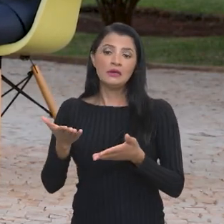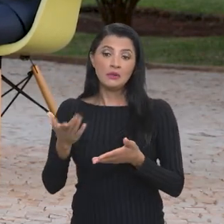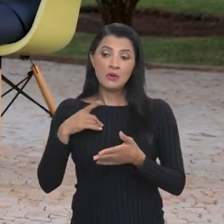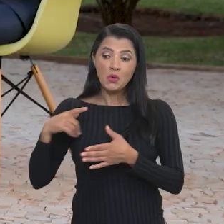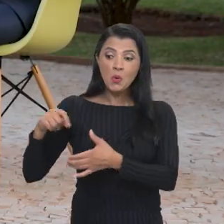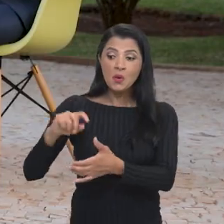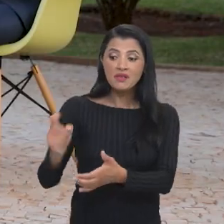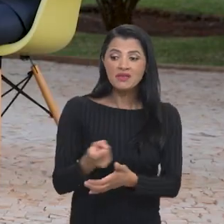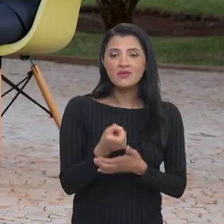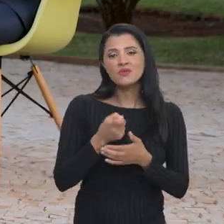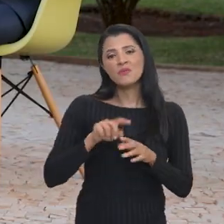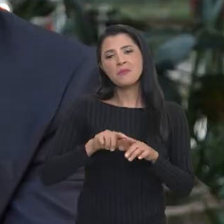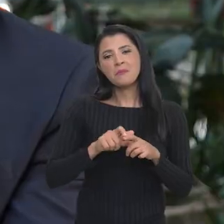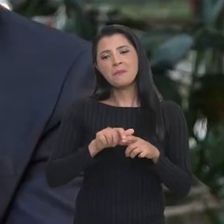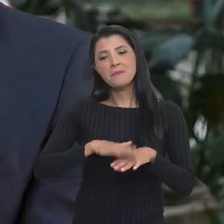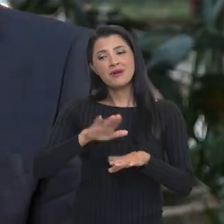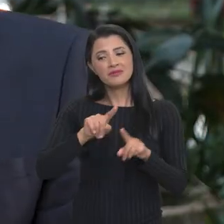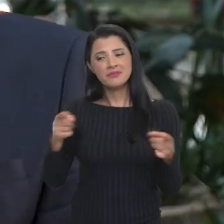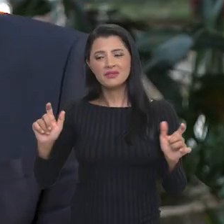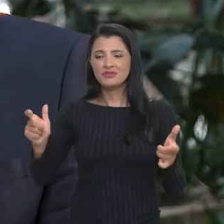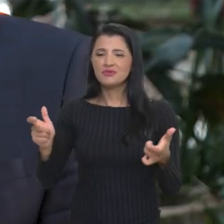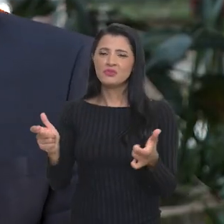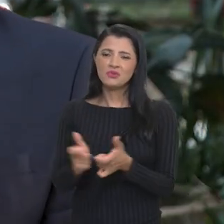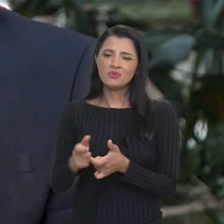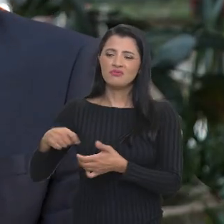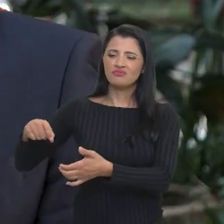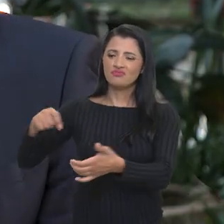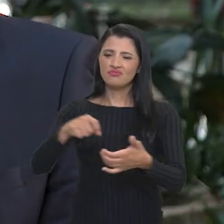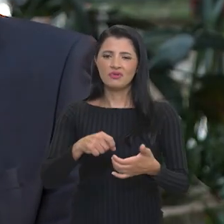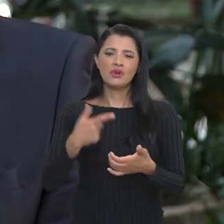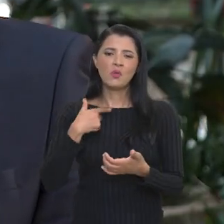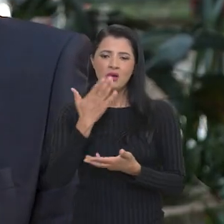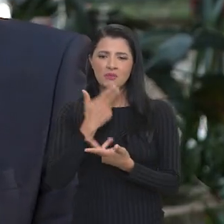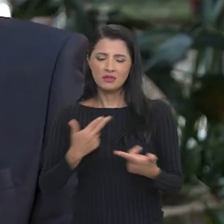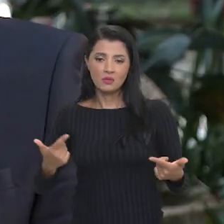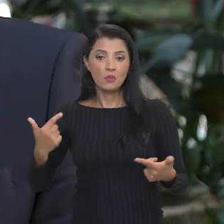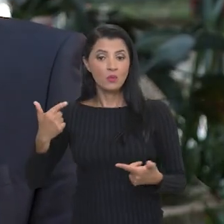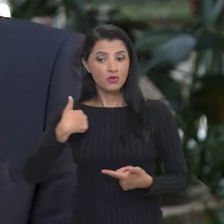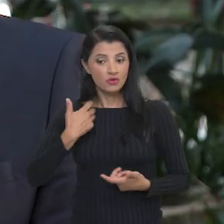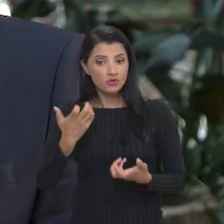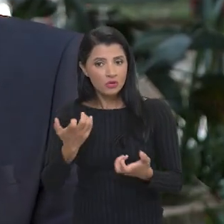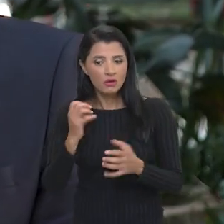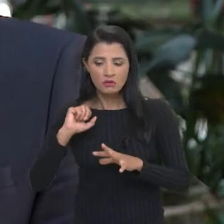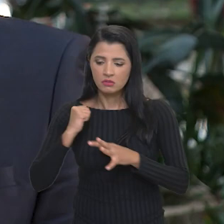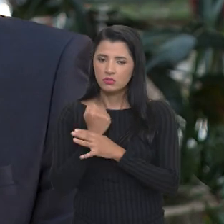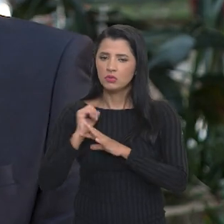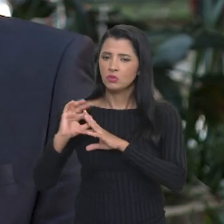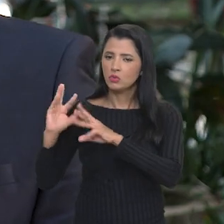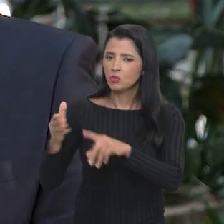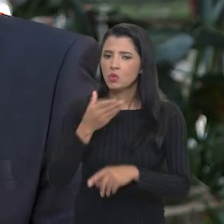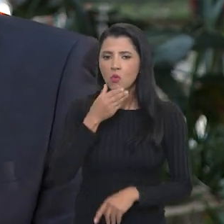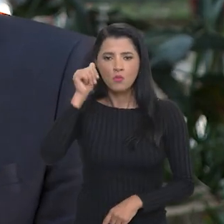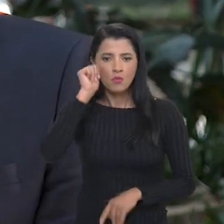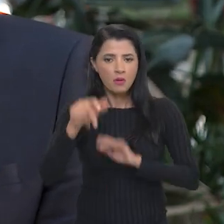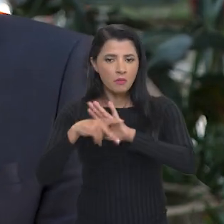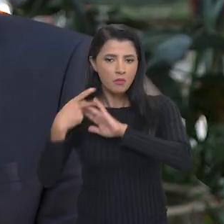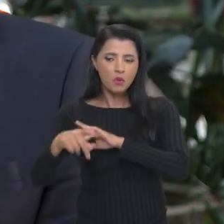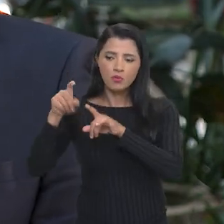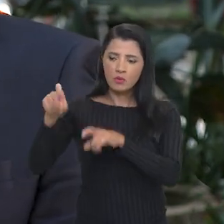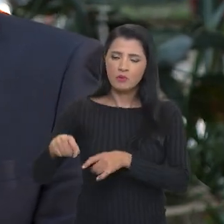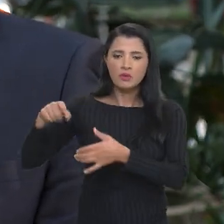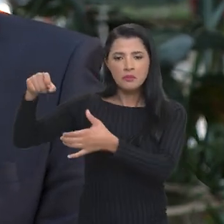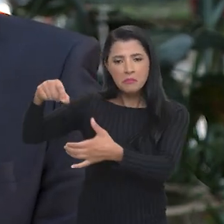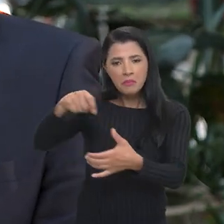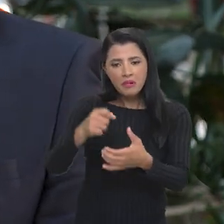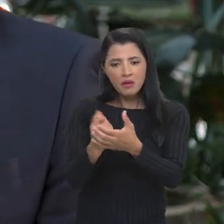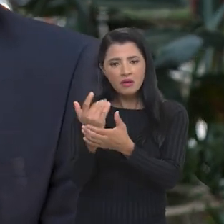a lavoura plantada com alimentação. O a gente quer garantir a todos os homens e as mulheres do campo que produzem alimentos, os que resistiram